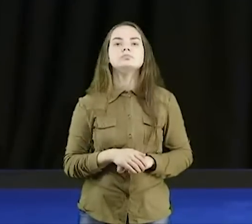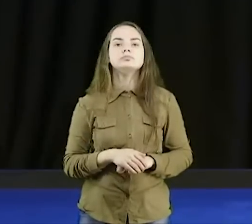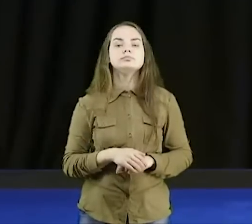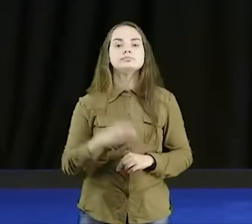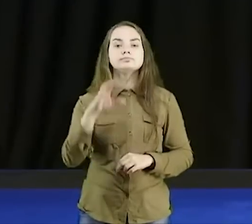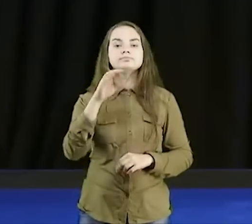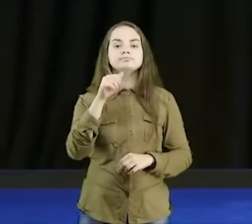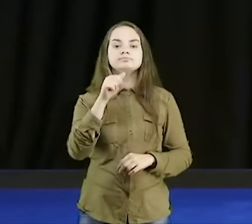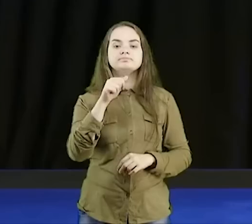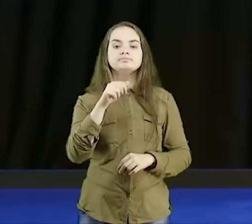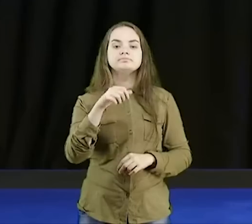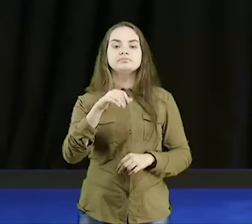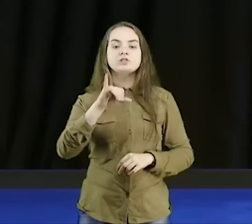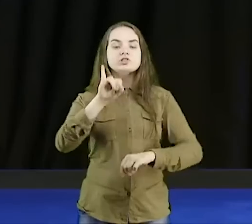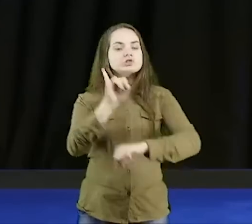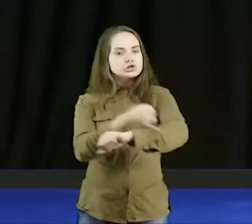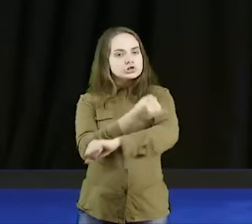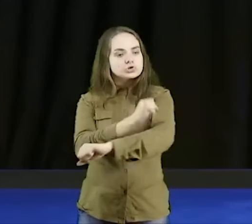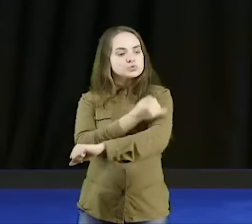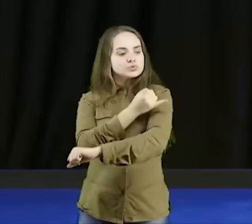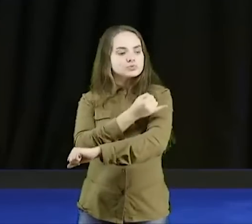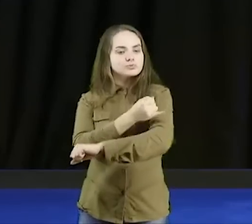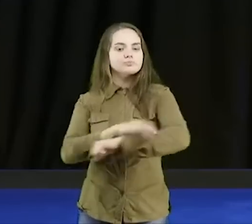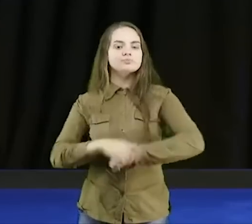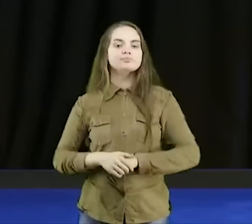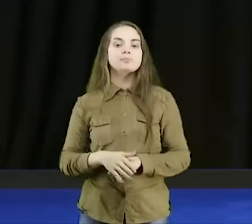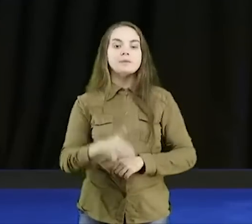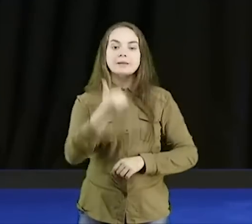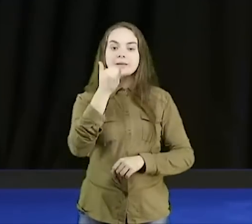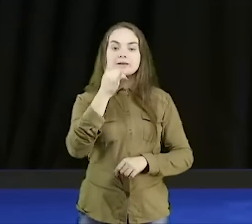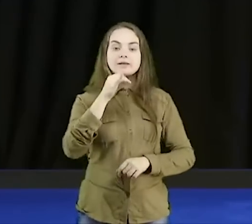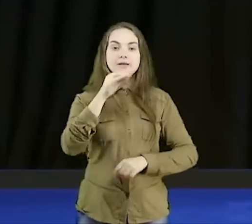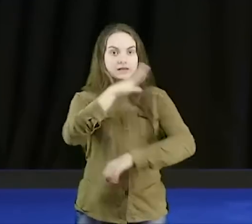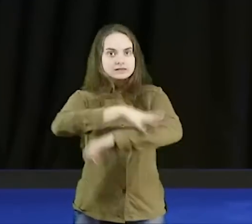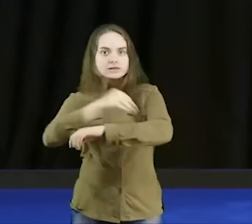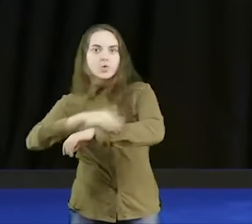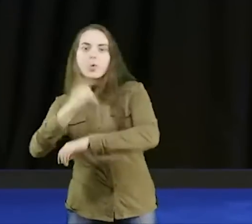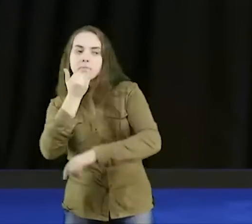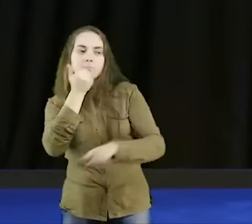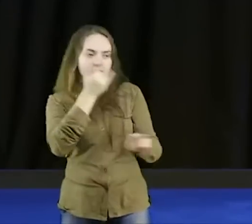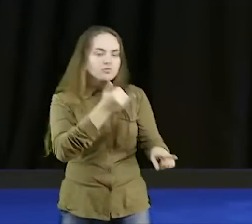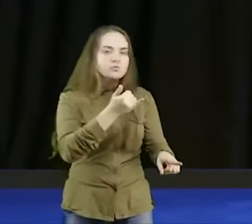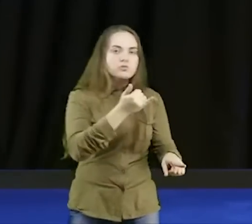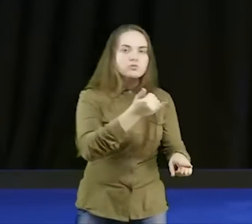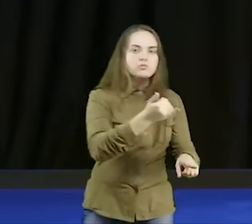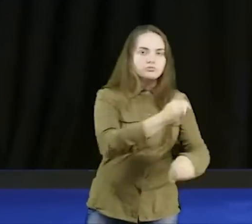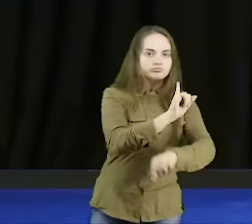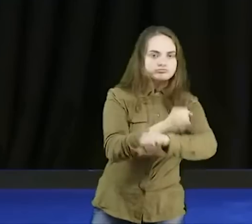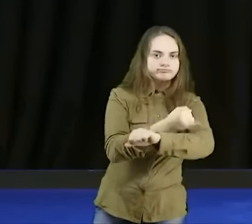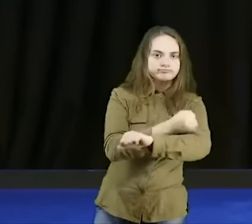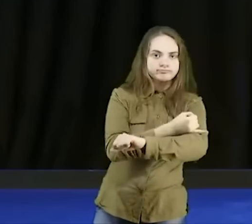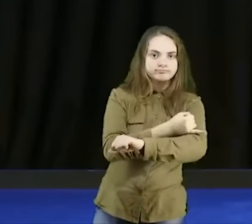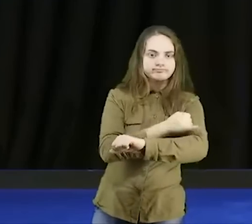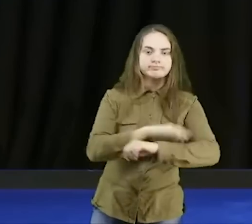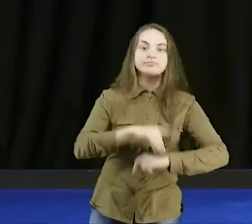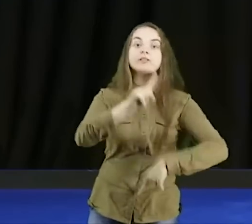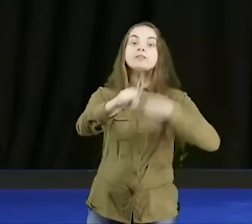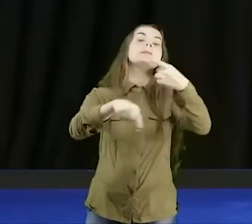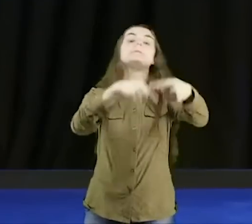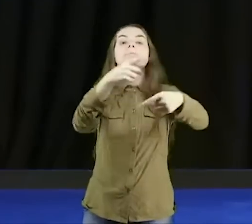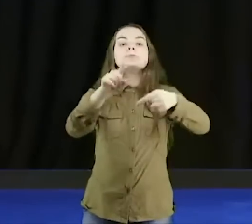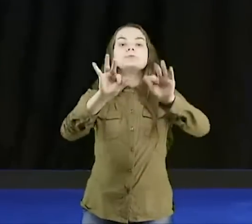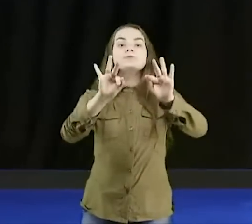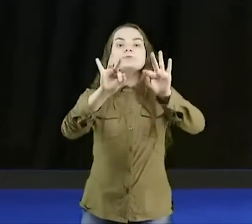Caim, perdão, Jacó, foi perdoado por Esaú, eles brigaram a vida inteira, aí, sabe o que acontece no final,